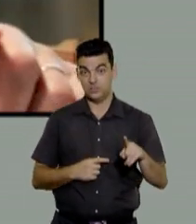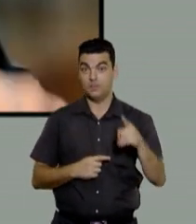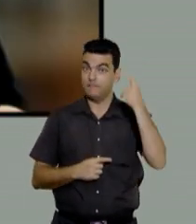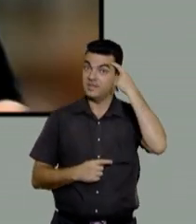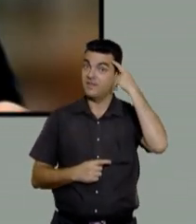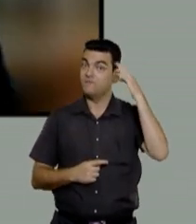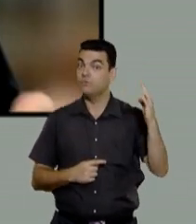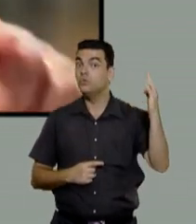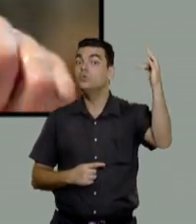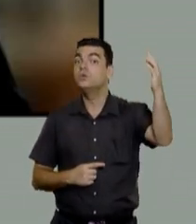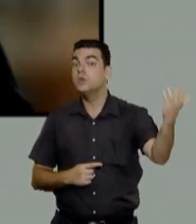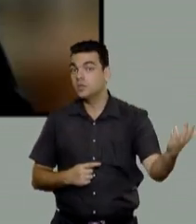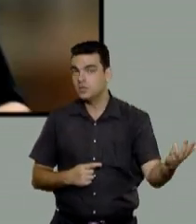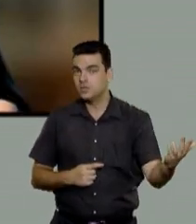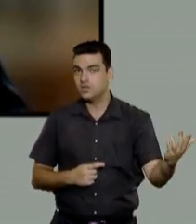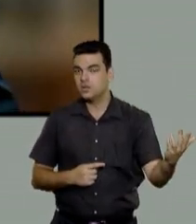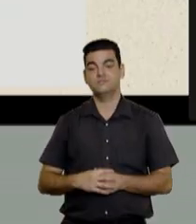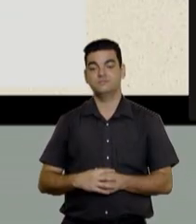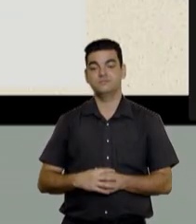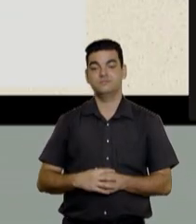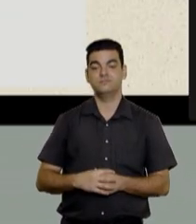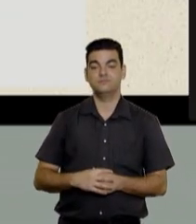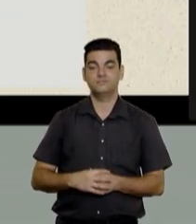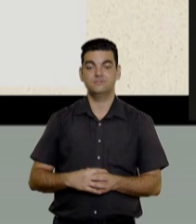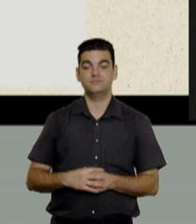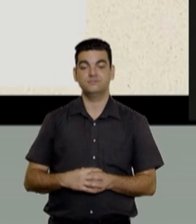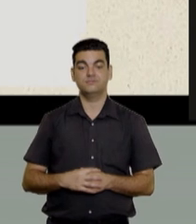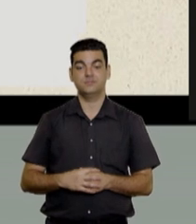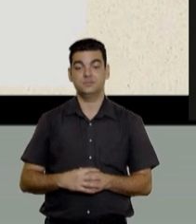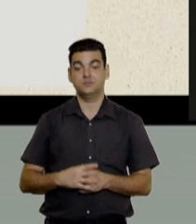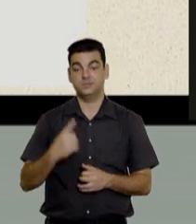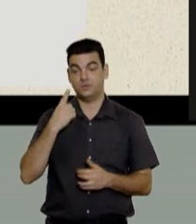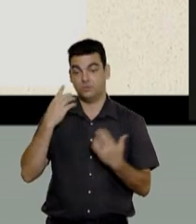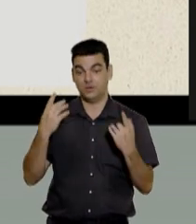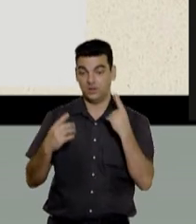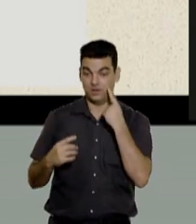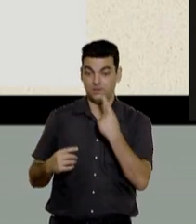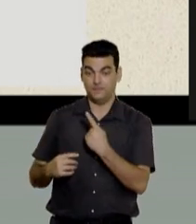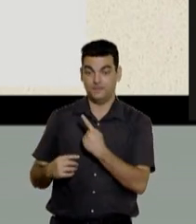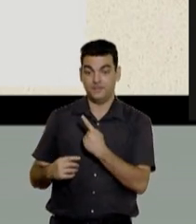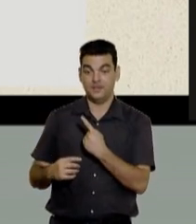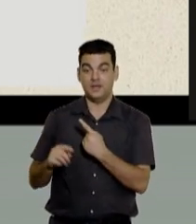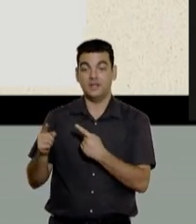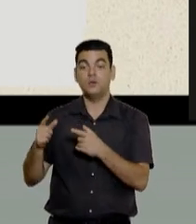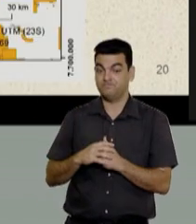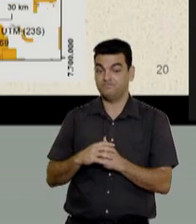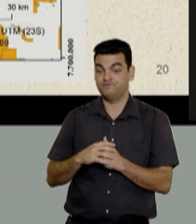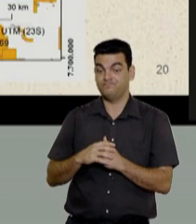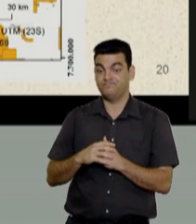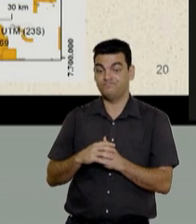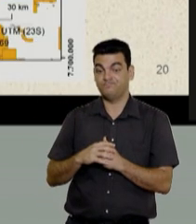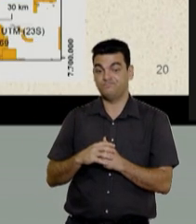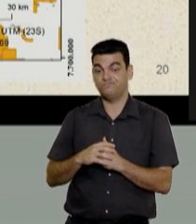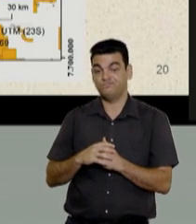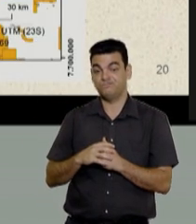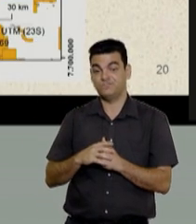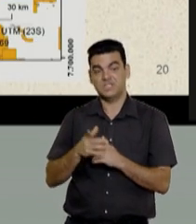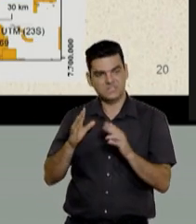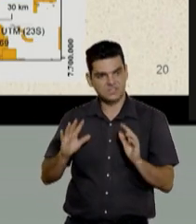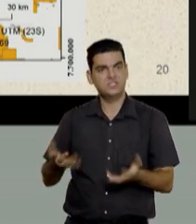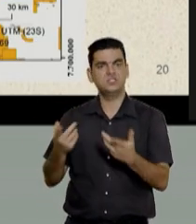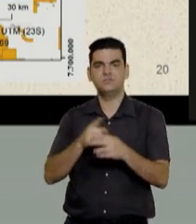para nós é hoje. A crise climática mundial e a segurança hídrica, com foco na região